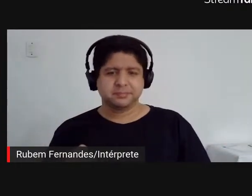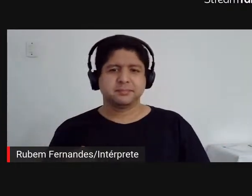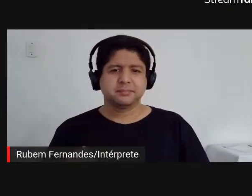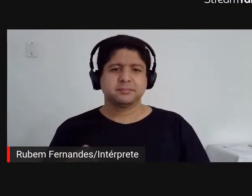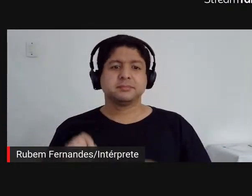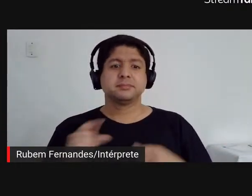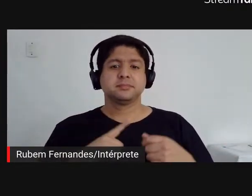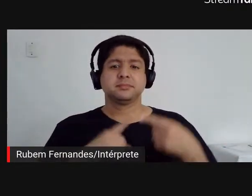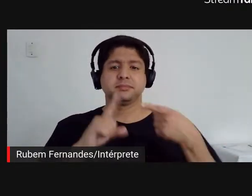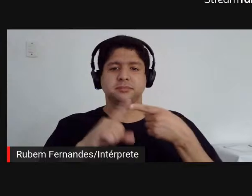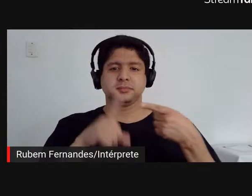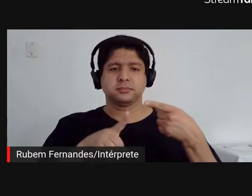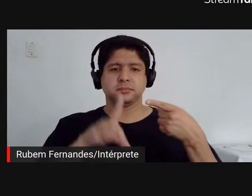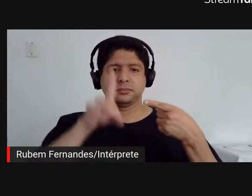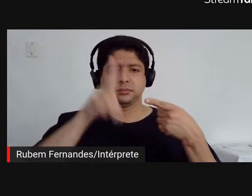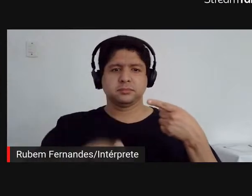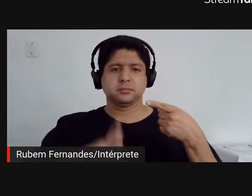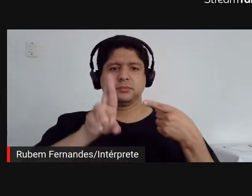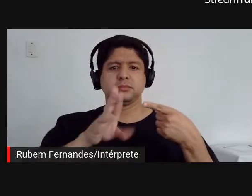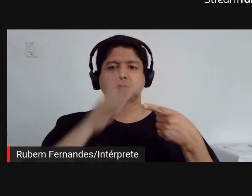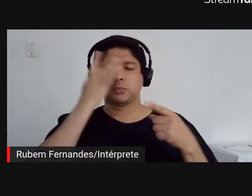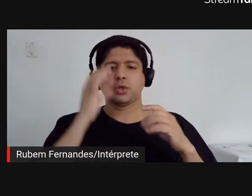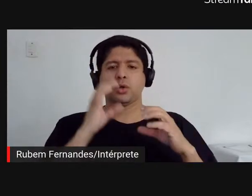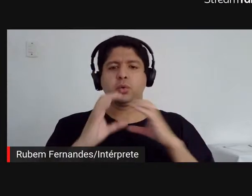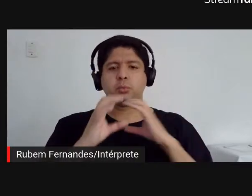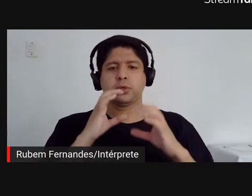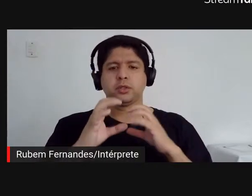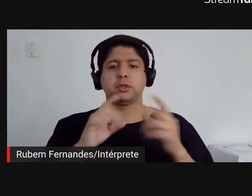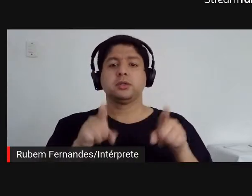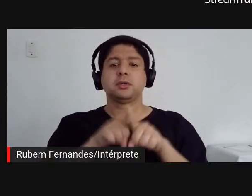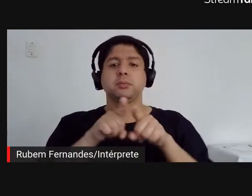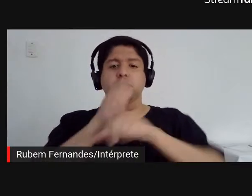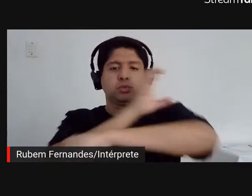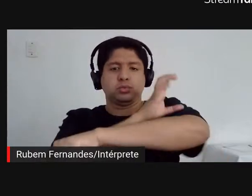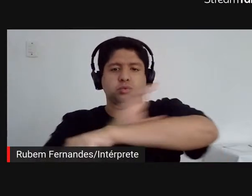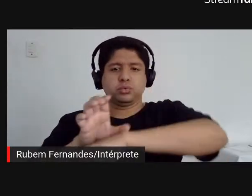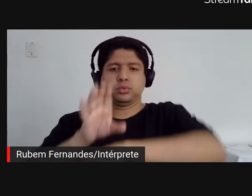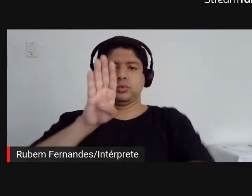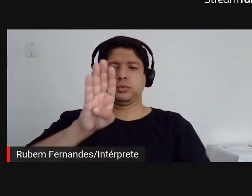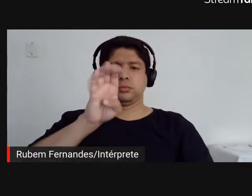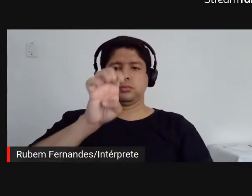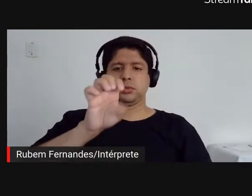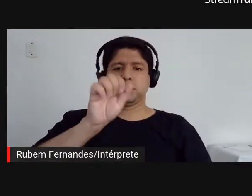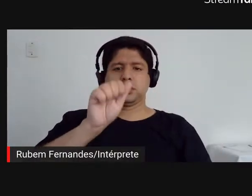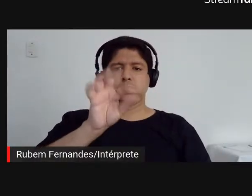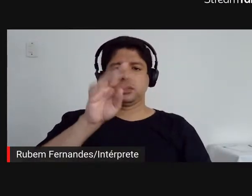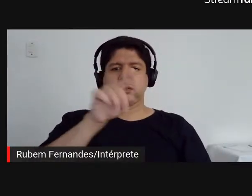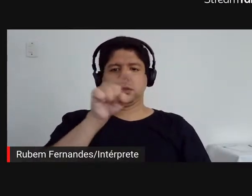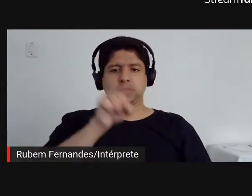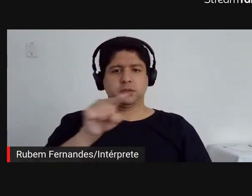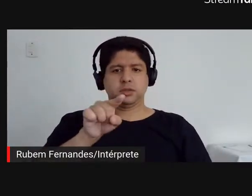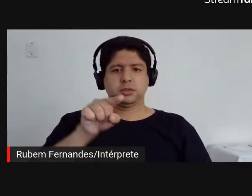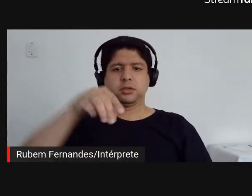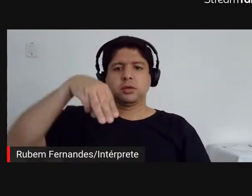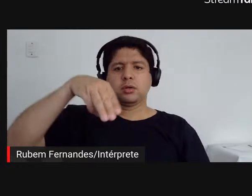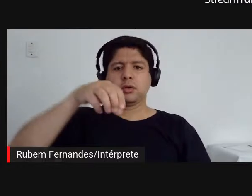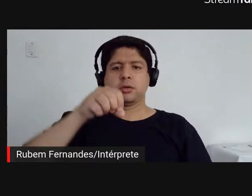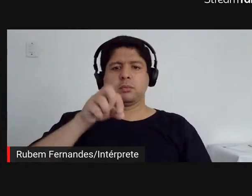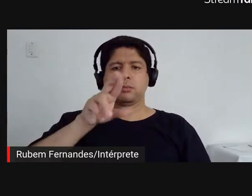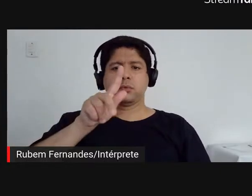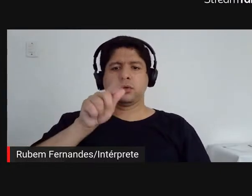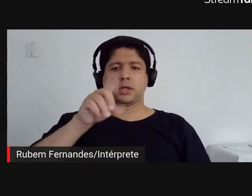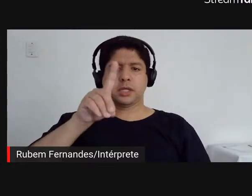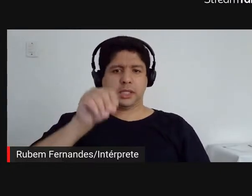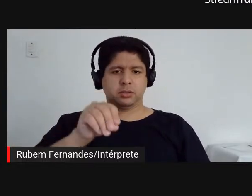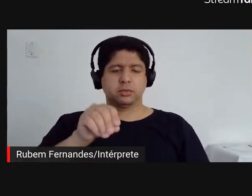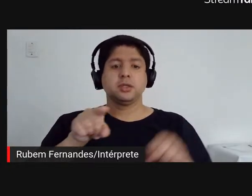gente tem a doutora em Comunicação e Cultura, a Beatriz Morgado de Queiroz. E a outra é a artista visual e